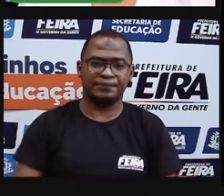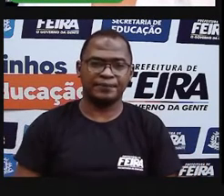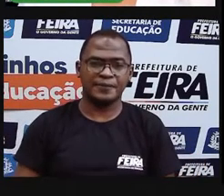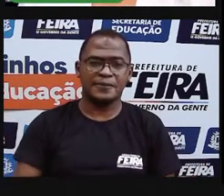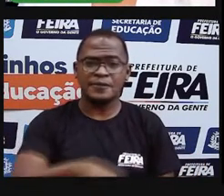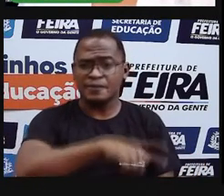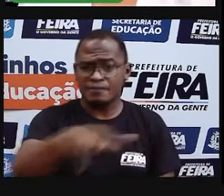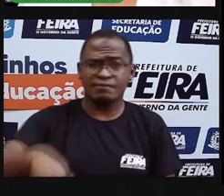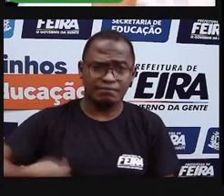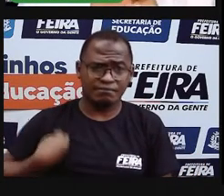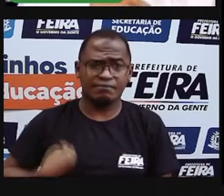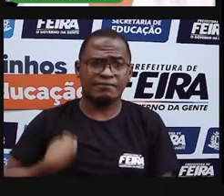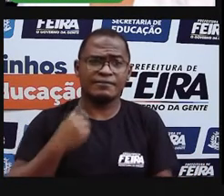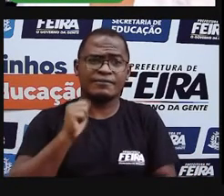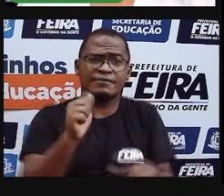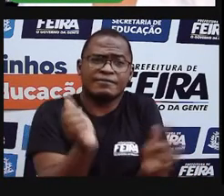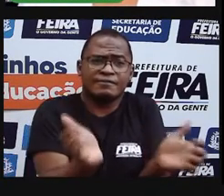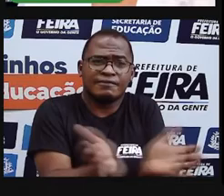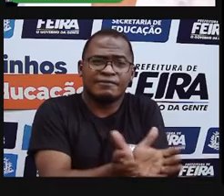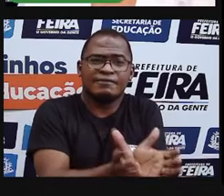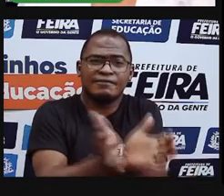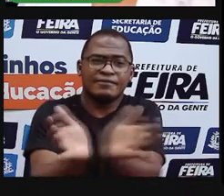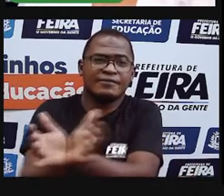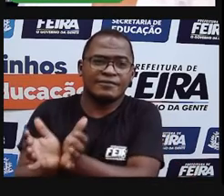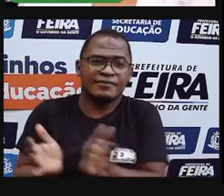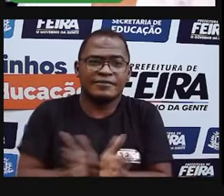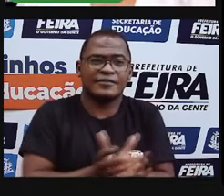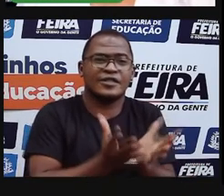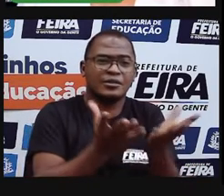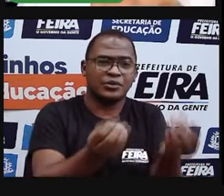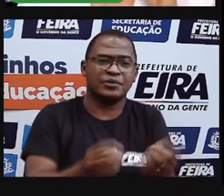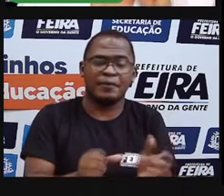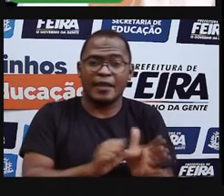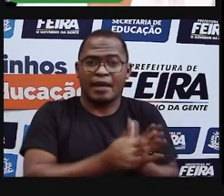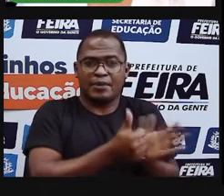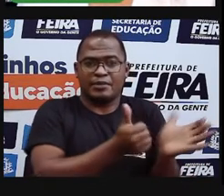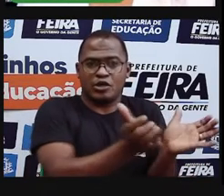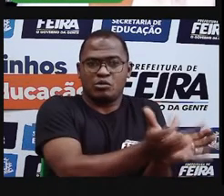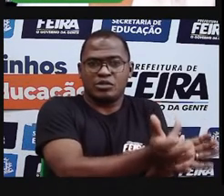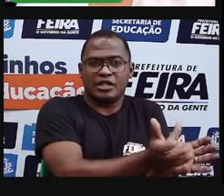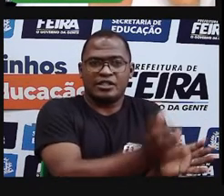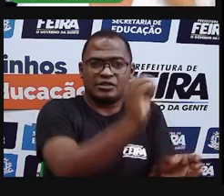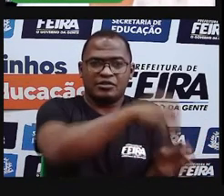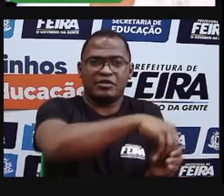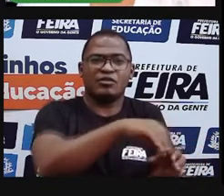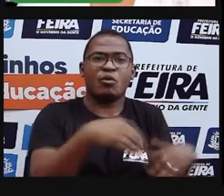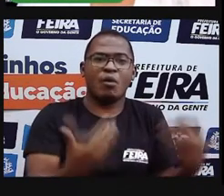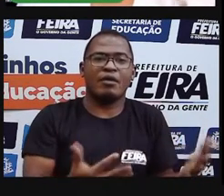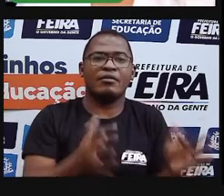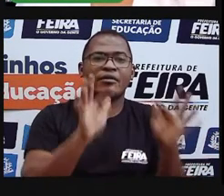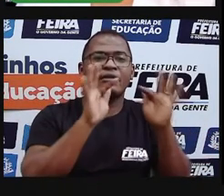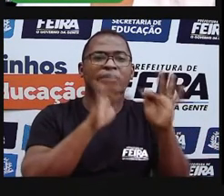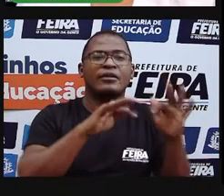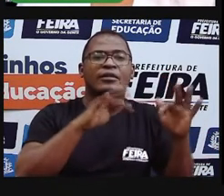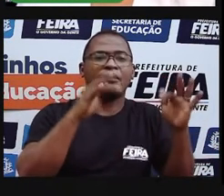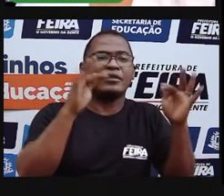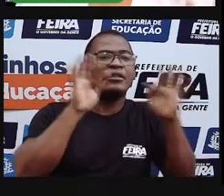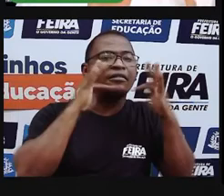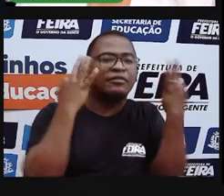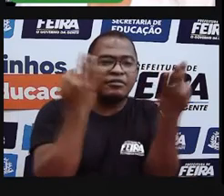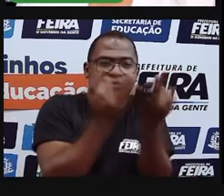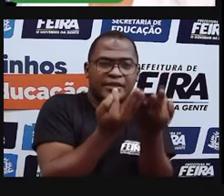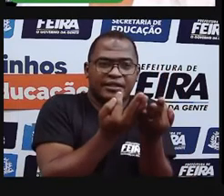A primeira, vocês lembram que eu falei na aula passada? A nossa primeira comunidade é a comunidade onde nós nascemos,